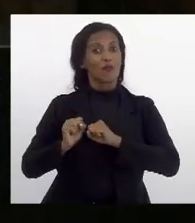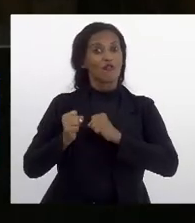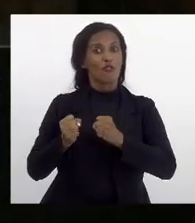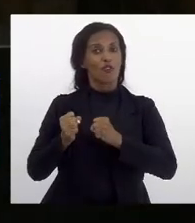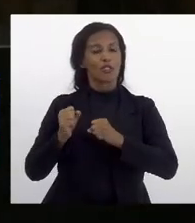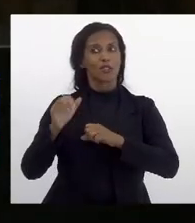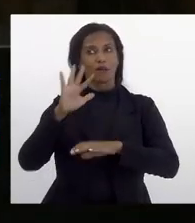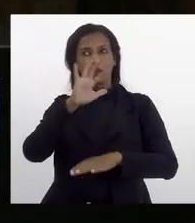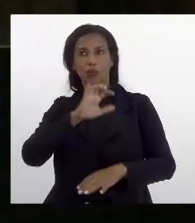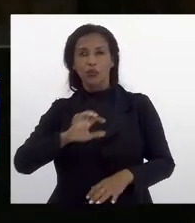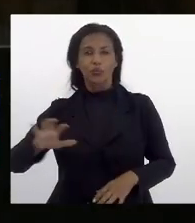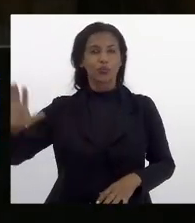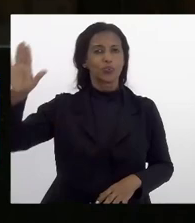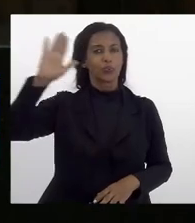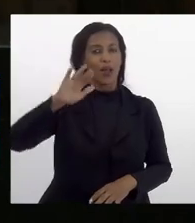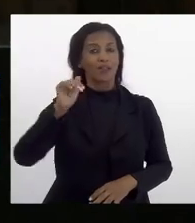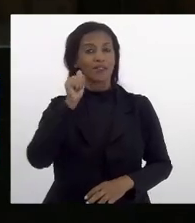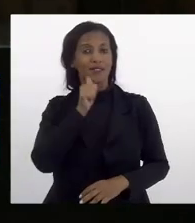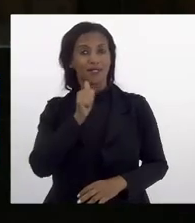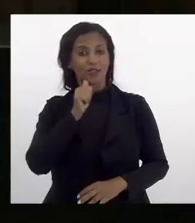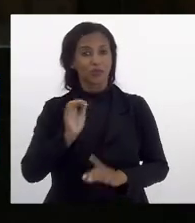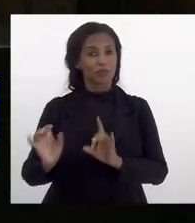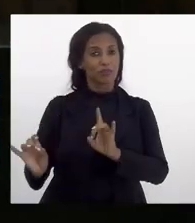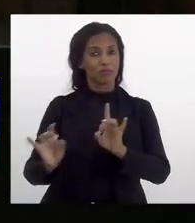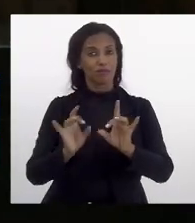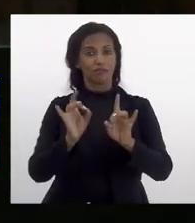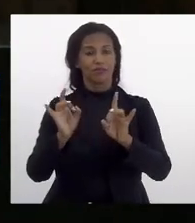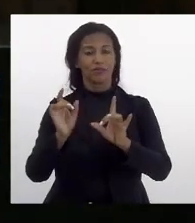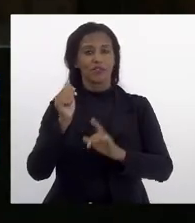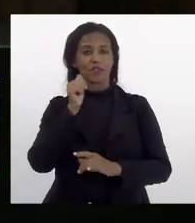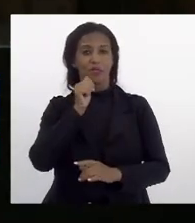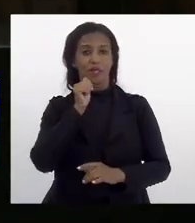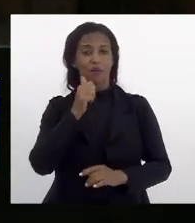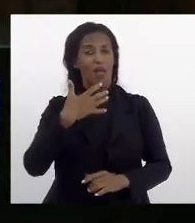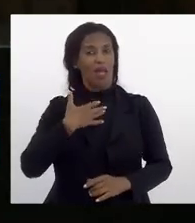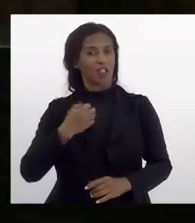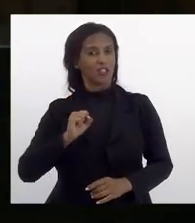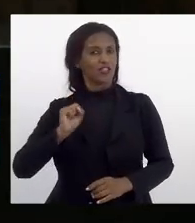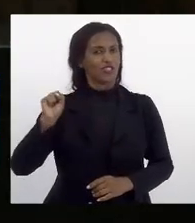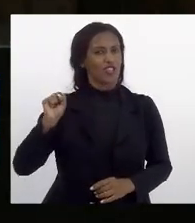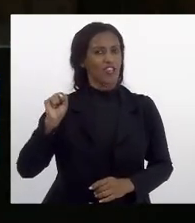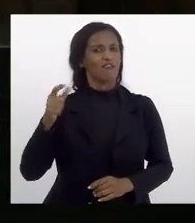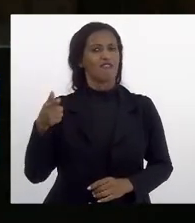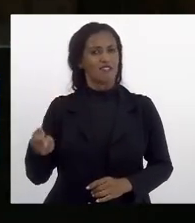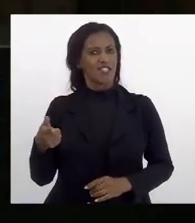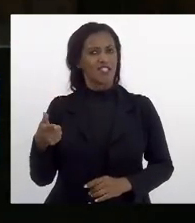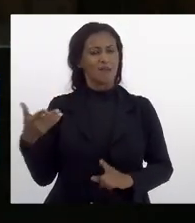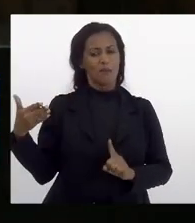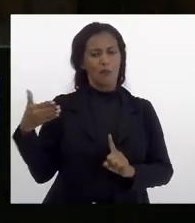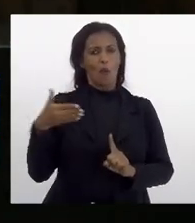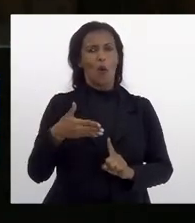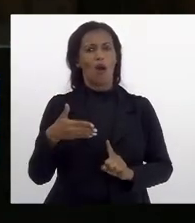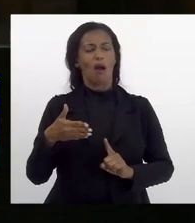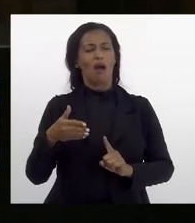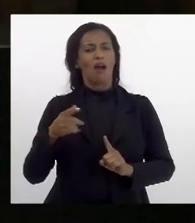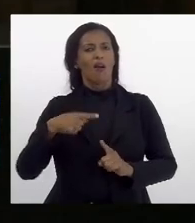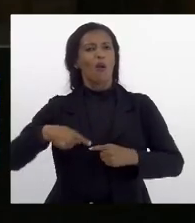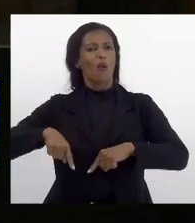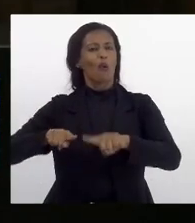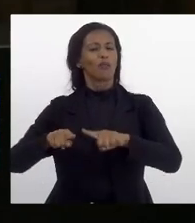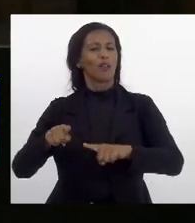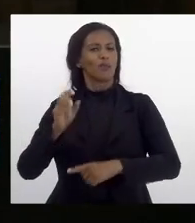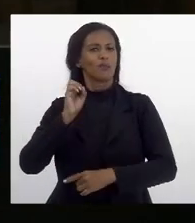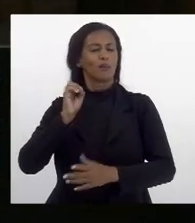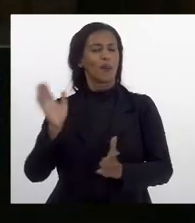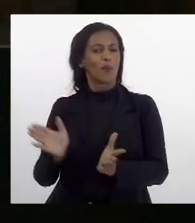nacional das mulheres em especial das mulheres de axé que protagonizam a campanha contra a